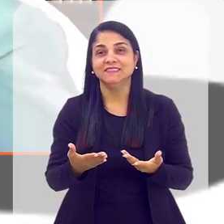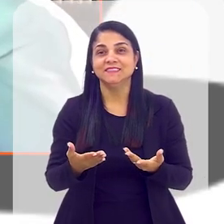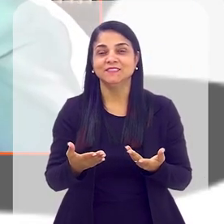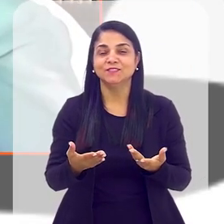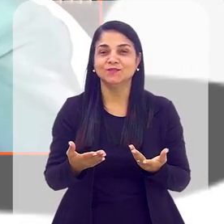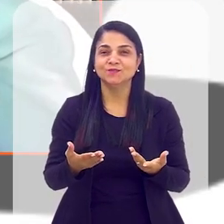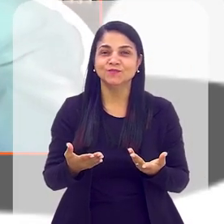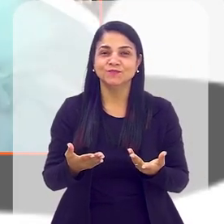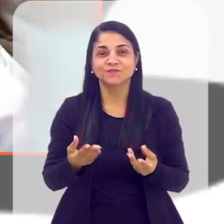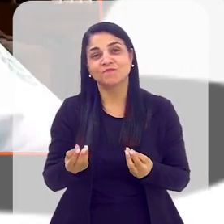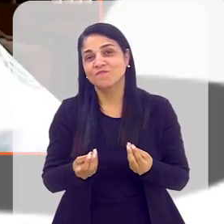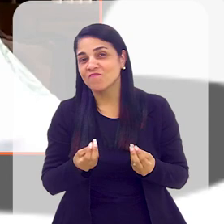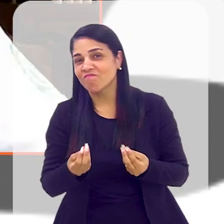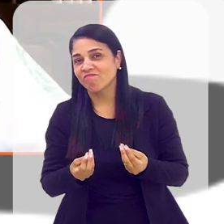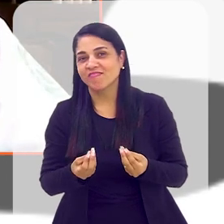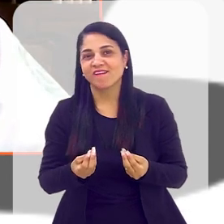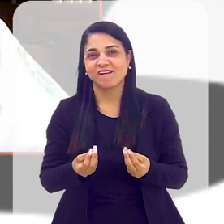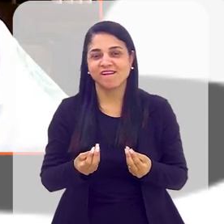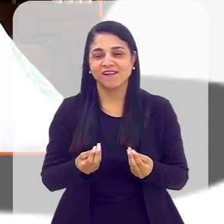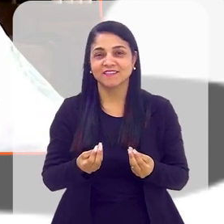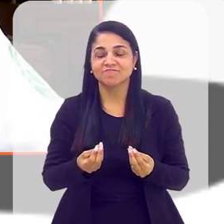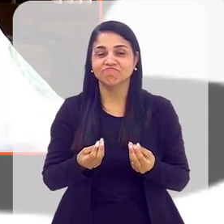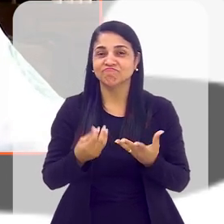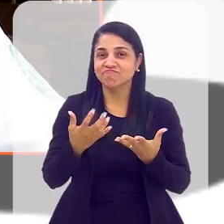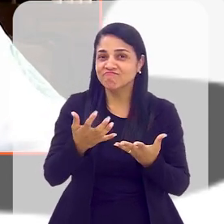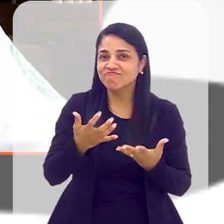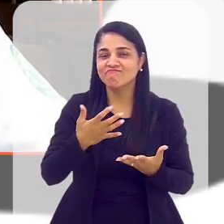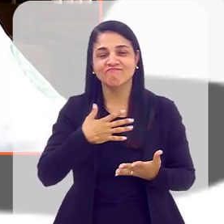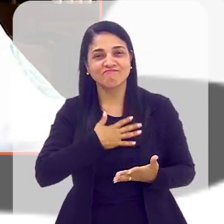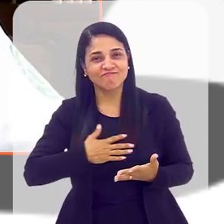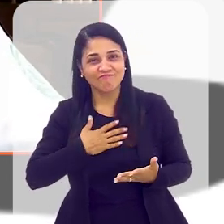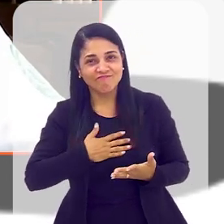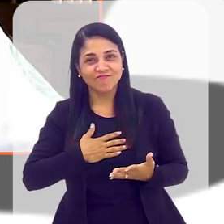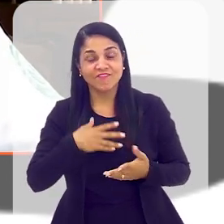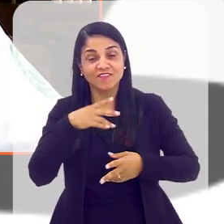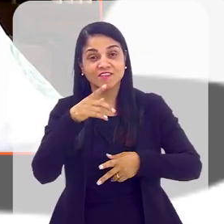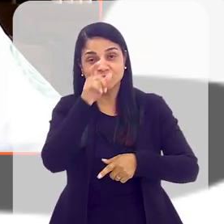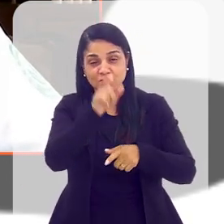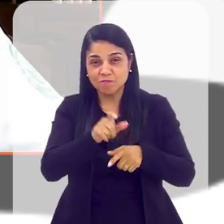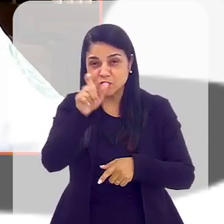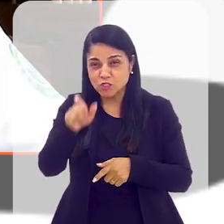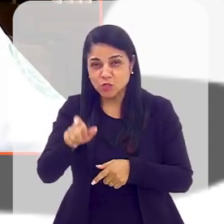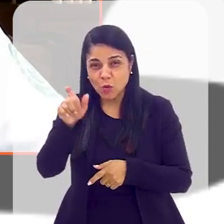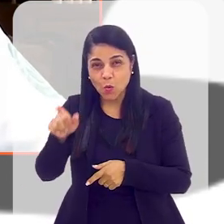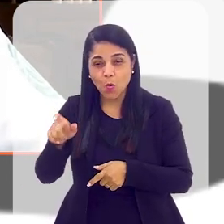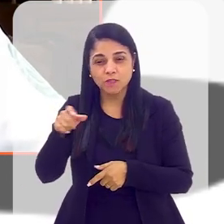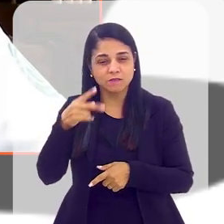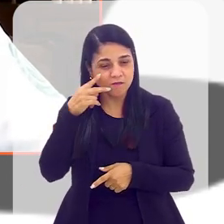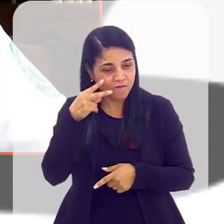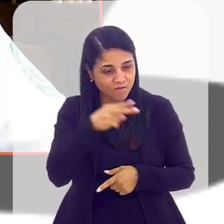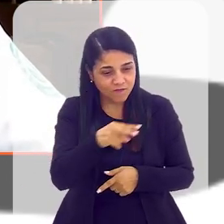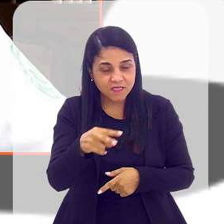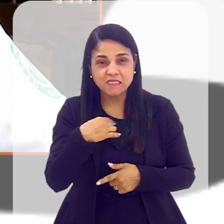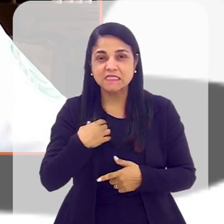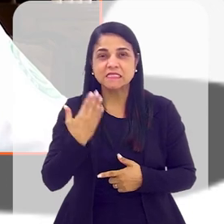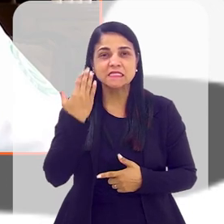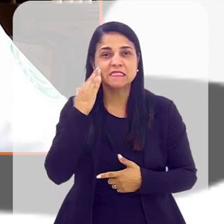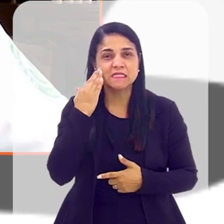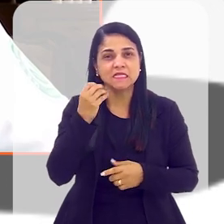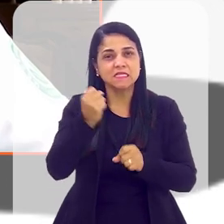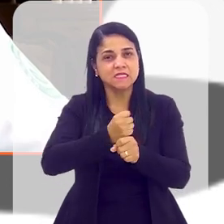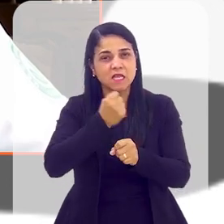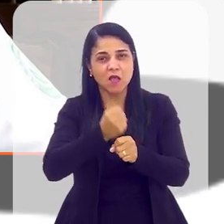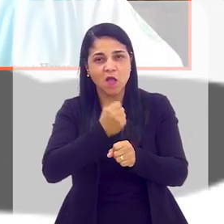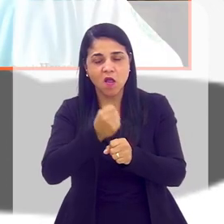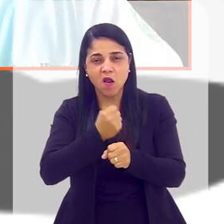E o que a gente gostaria é que as pessoas realmente fossem lá e entendessem a obra, vissem